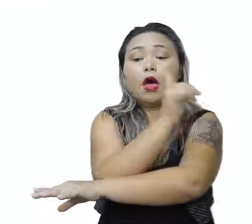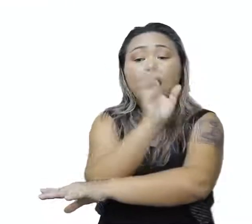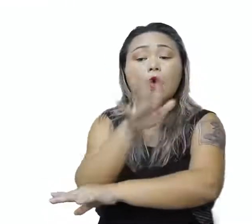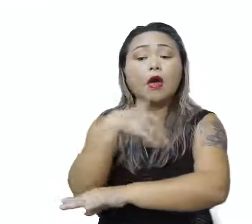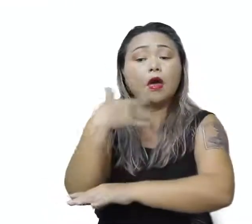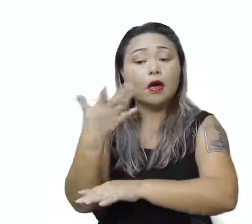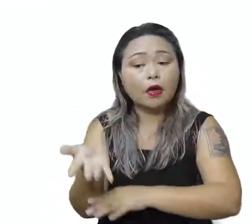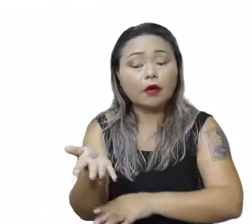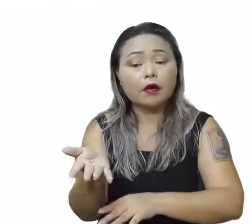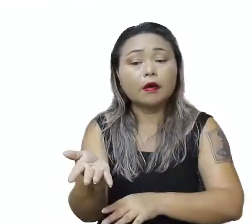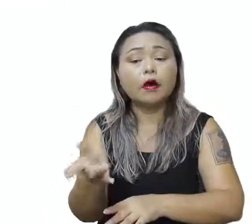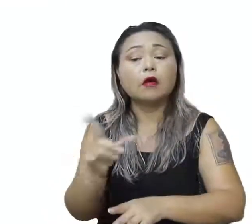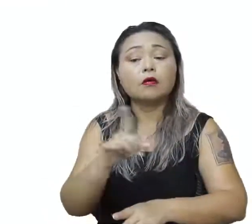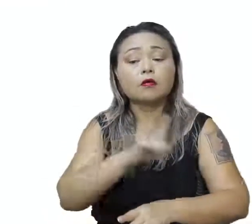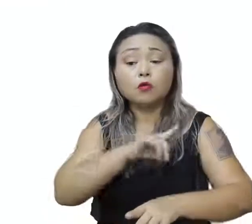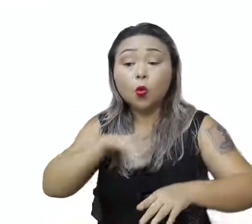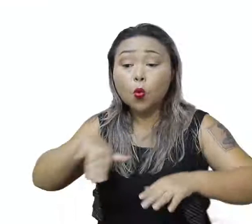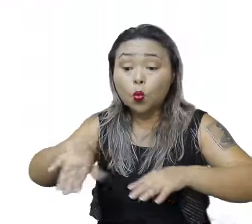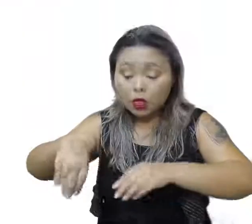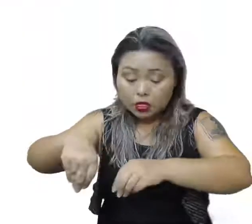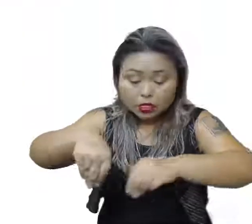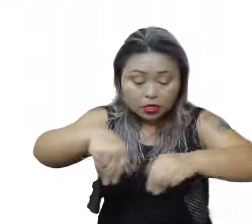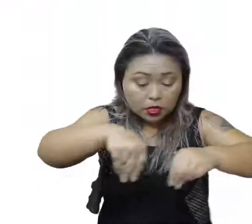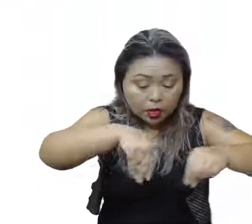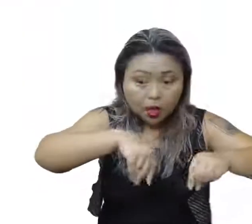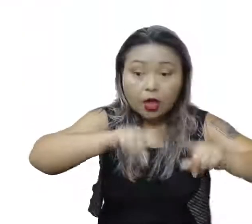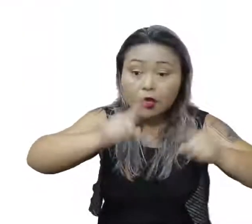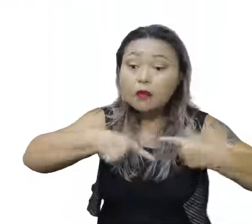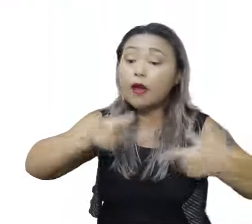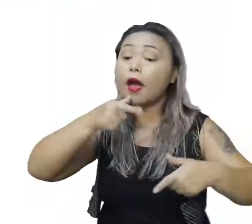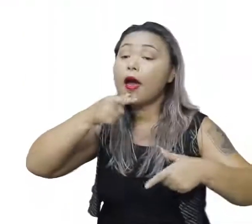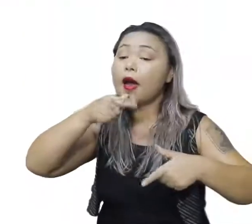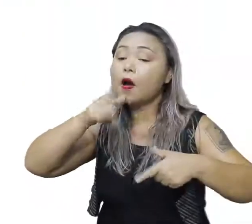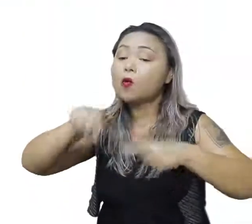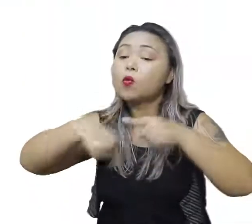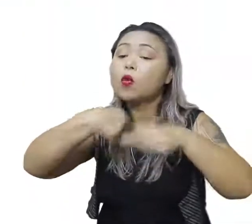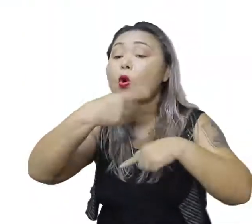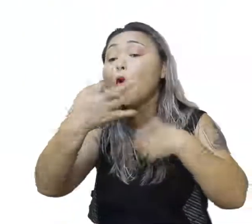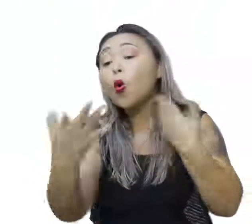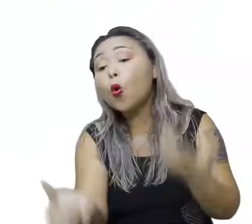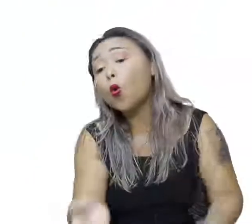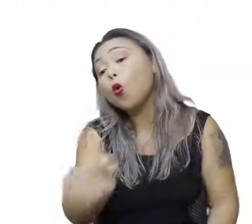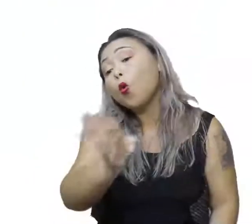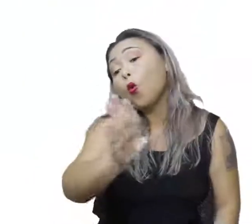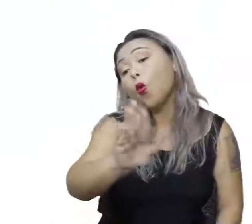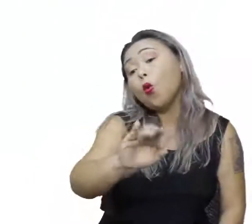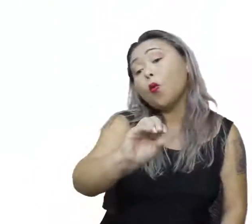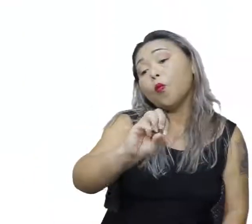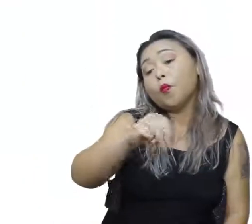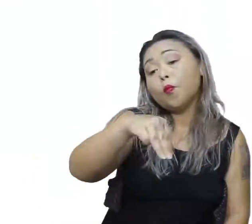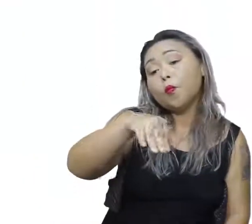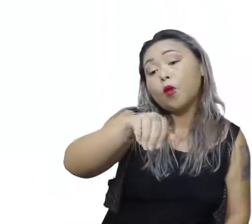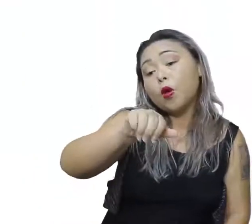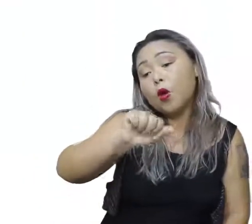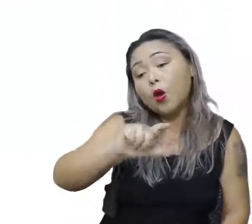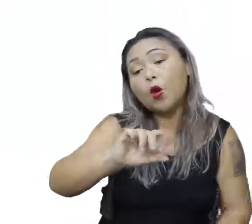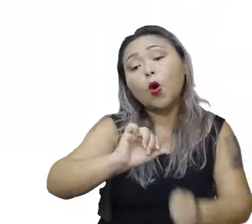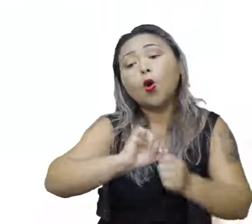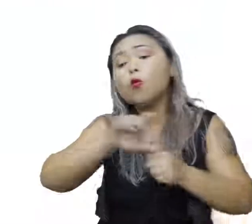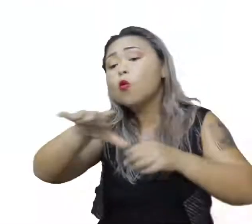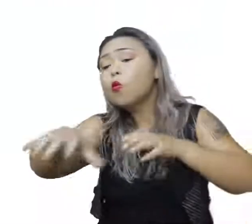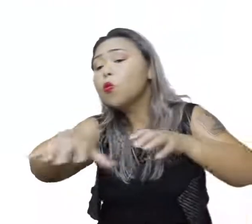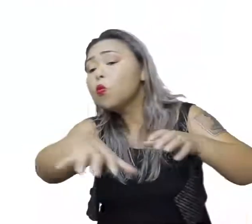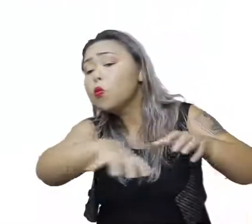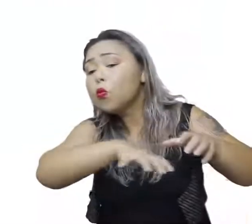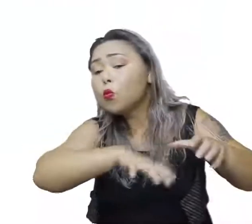Portanto, terrestres e aquáticos. Os biomas terrestres, os domínios morfoclimáticos,